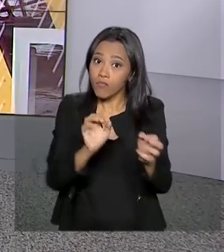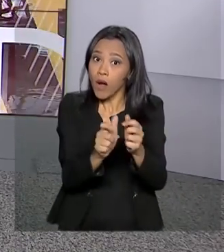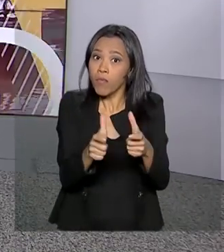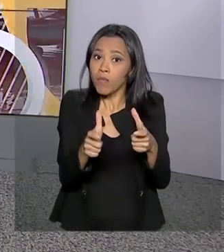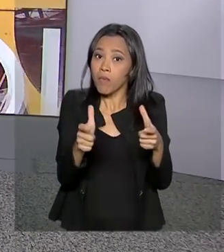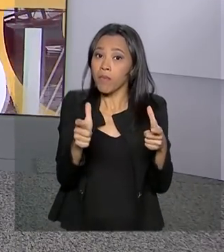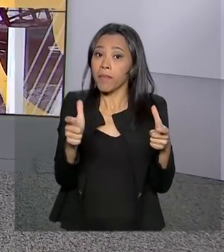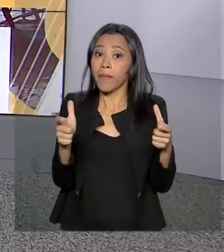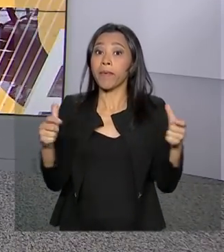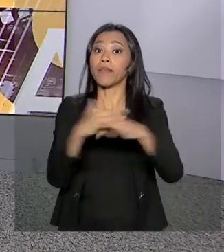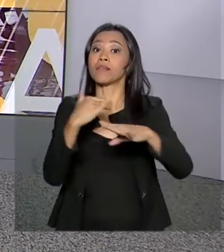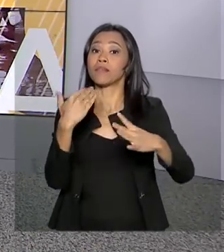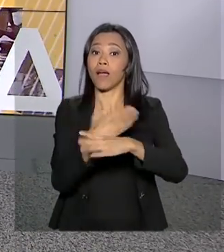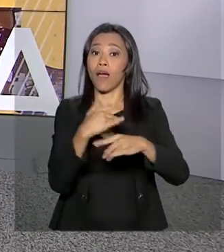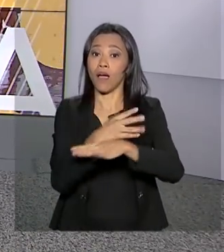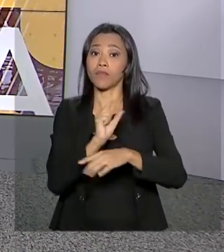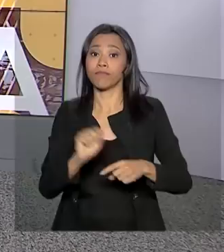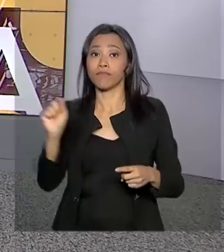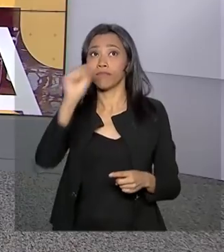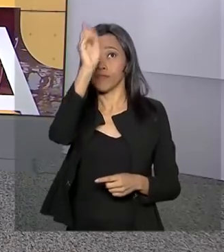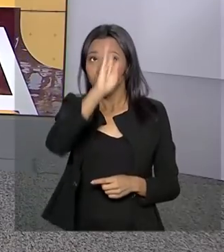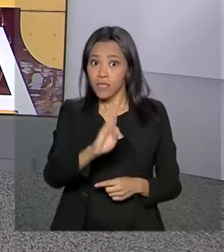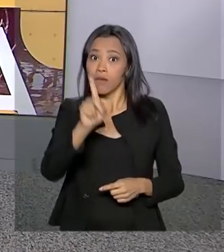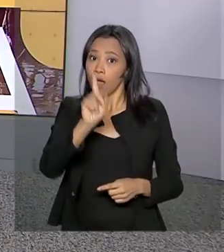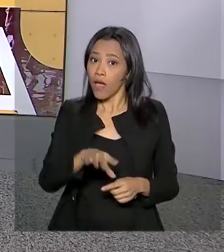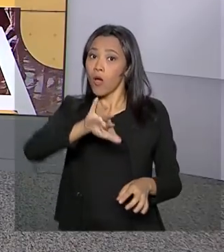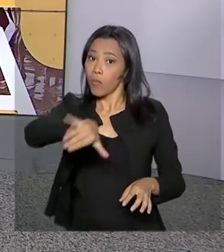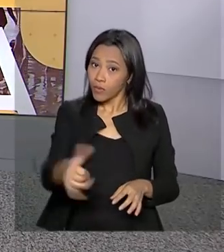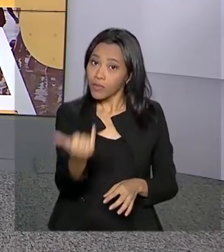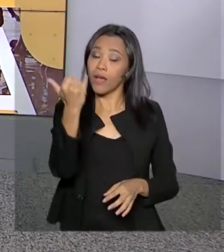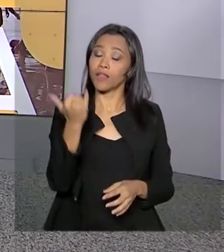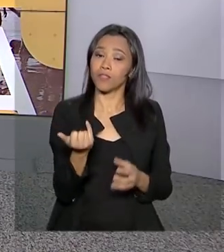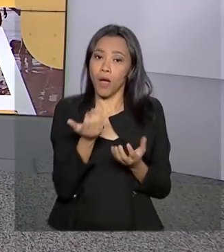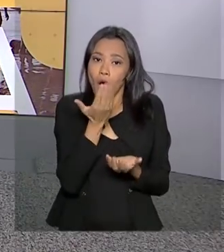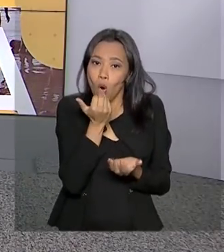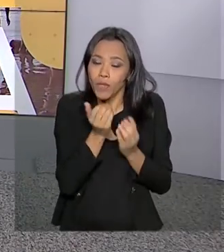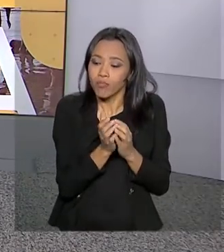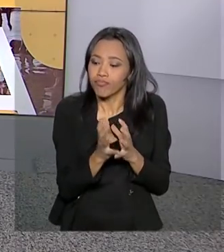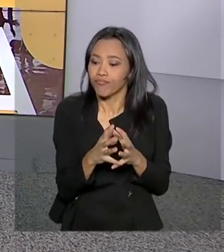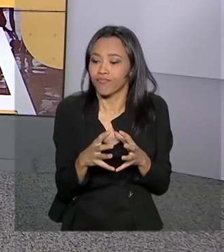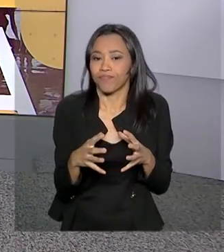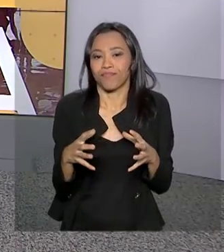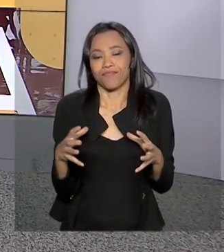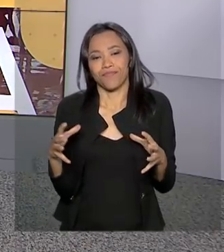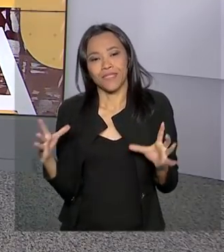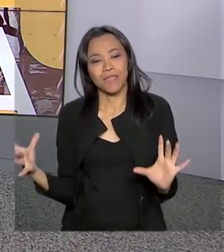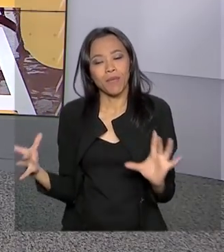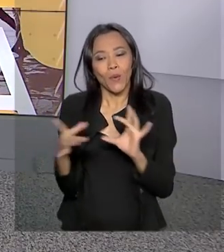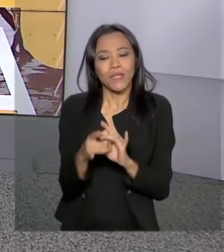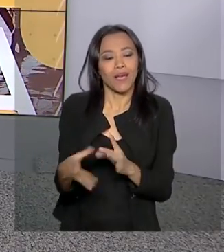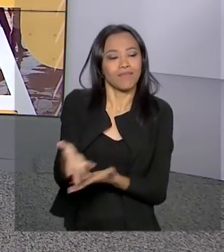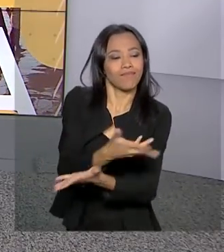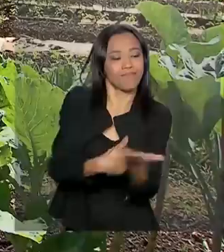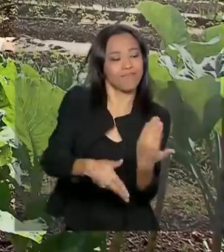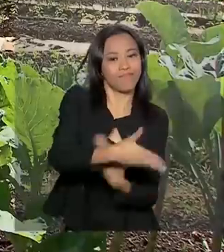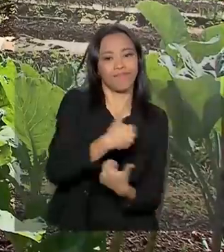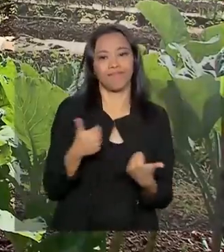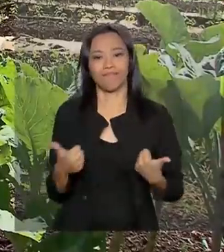cidades brasileiras. E é uma oportunidade para aumentar a produção de alimentos e também fortalecer os laços na comunidade.